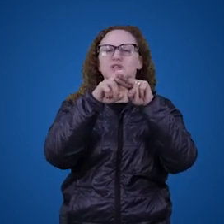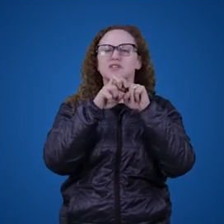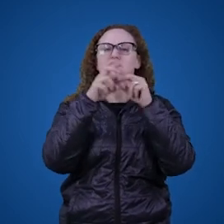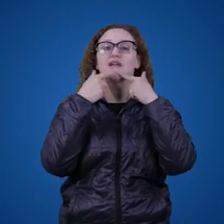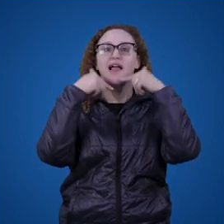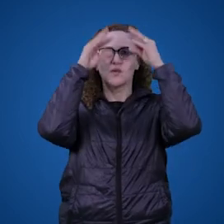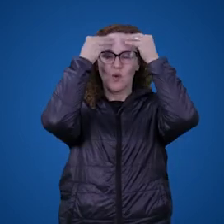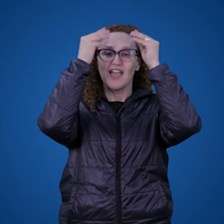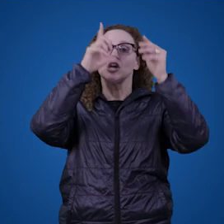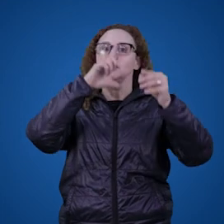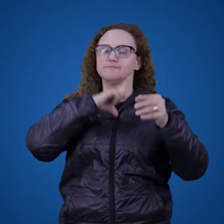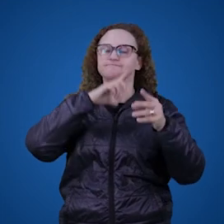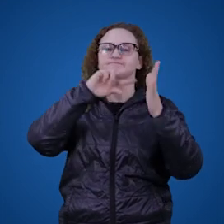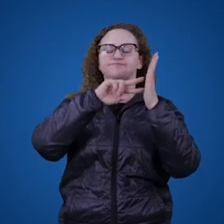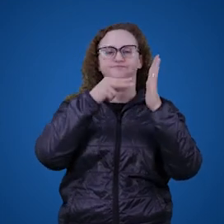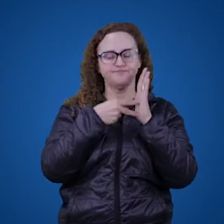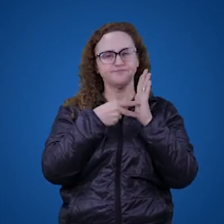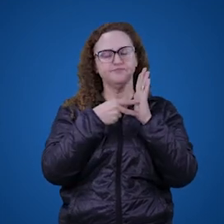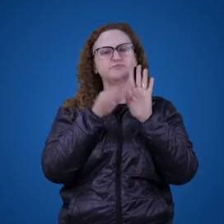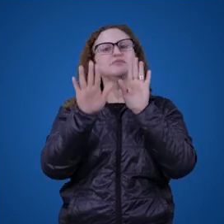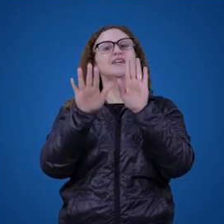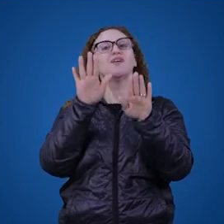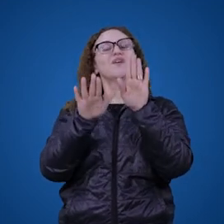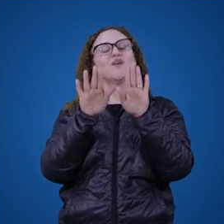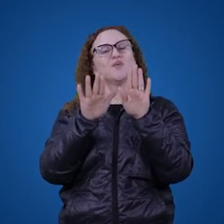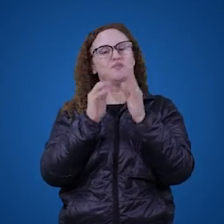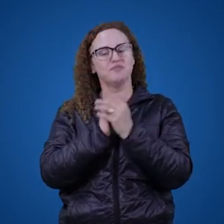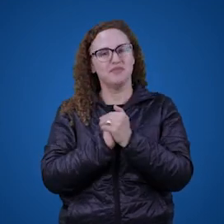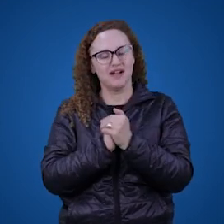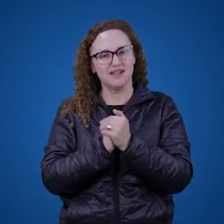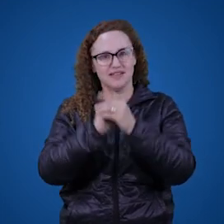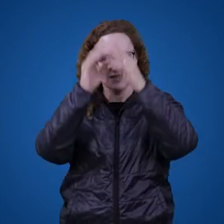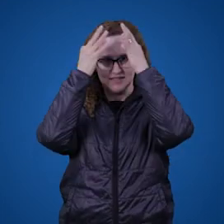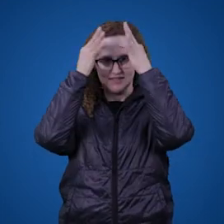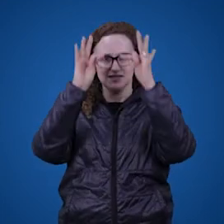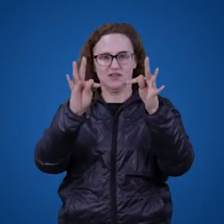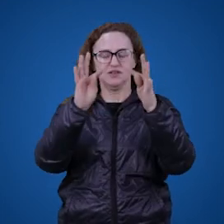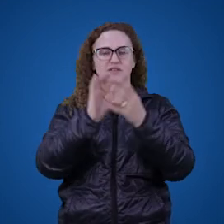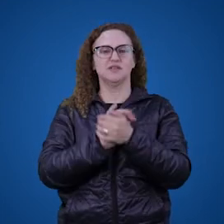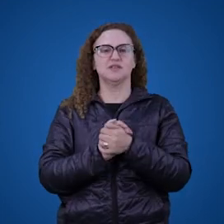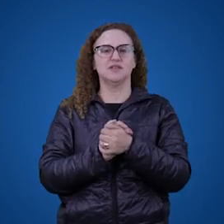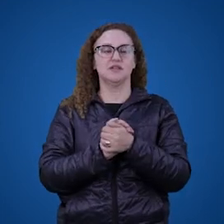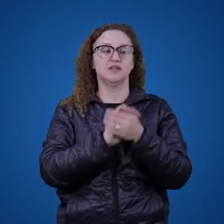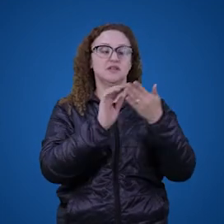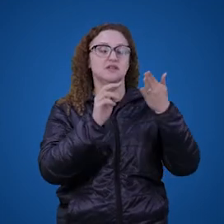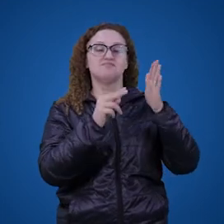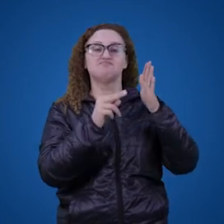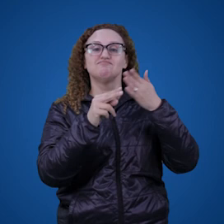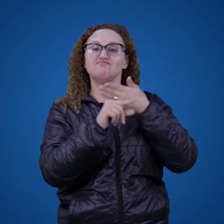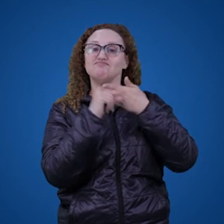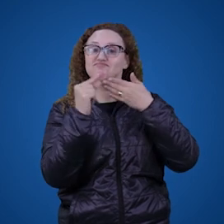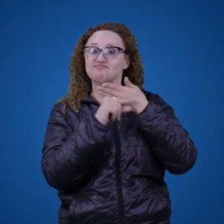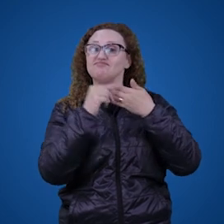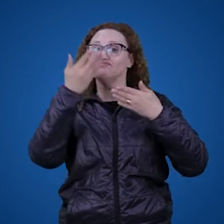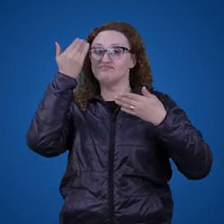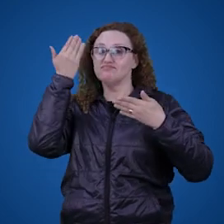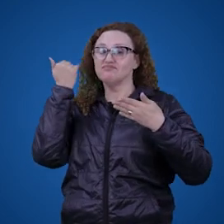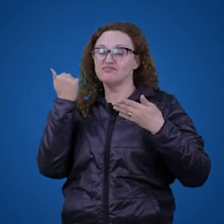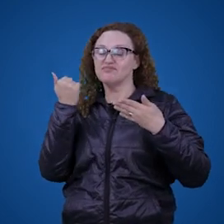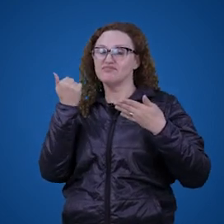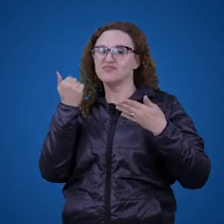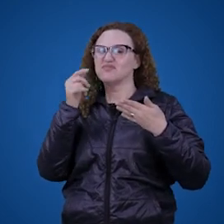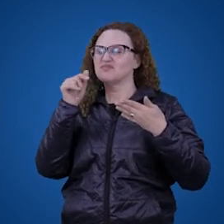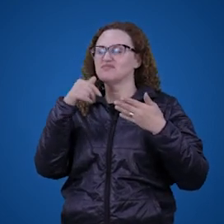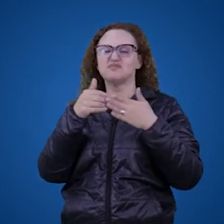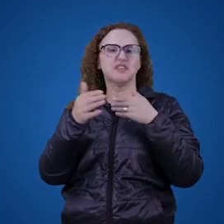teria significado. Então, comparem com a teoria referencial do significado e com a teoria descritivista do Russell. Teóricos do uso não